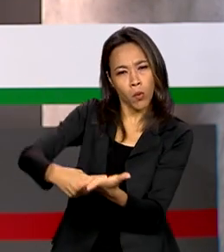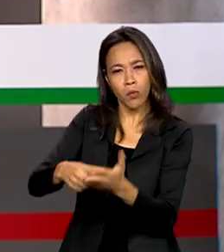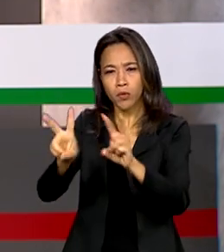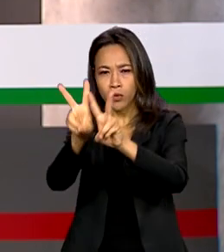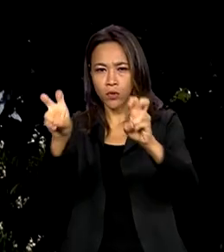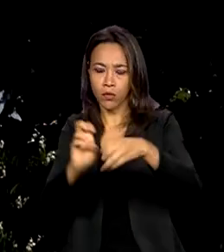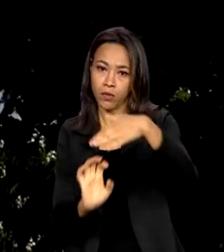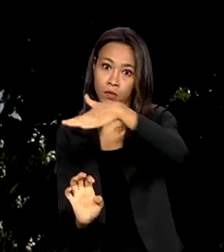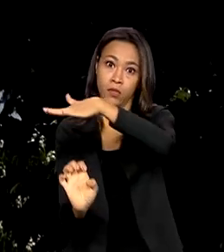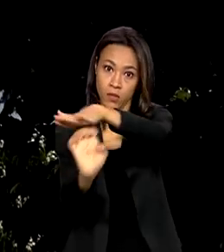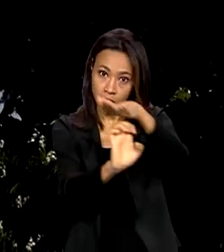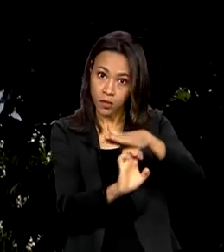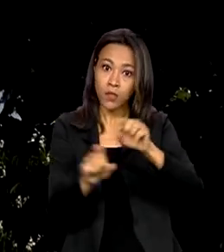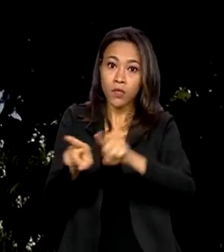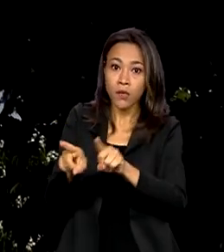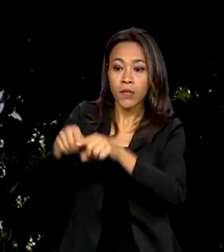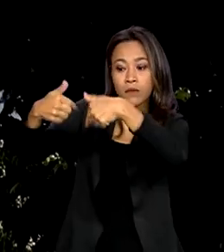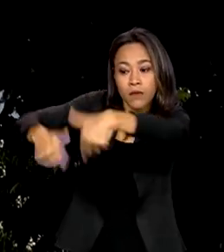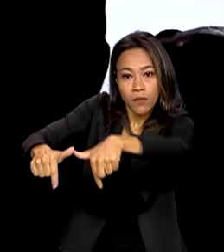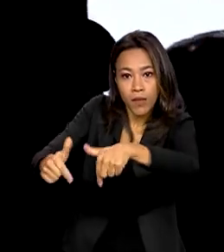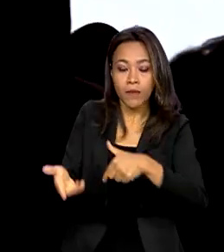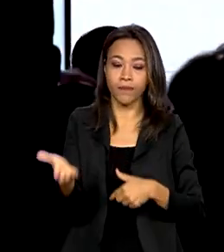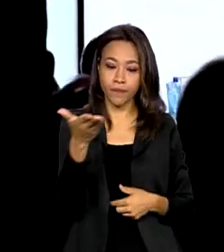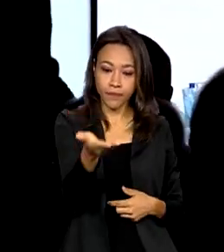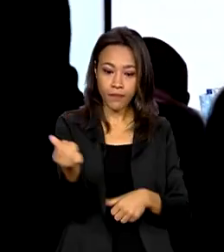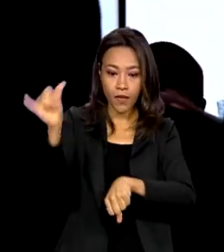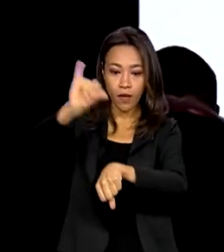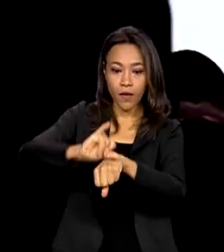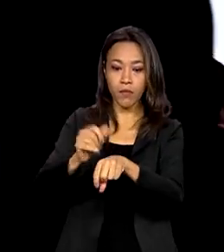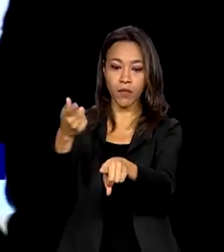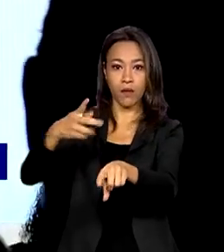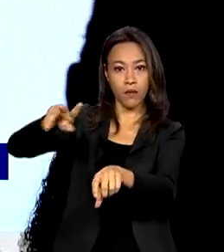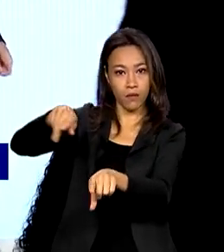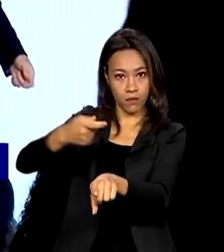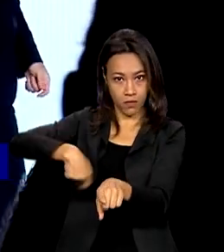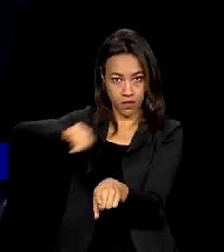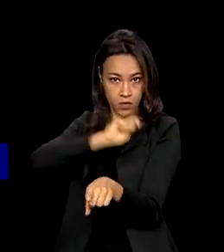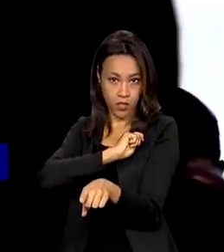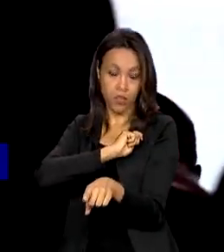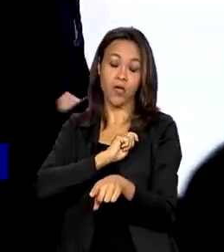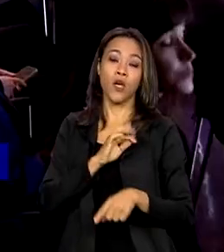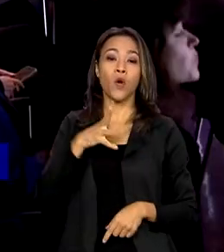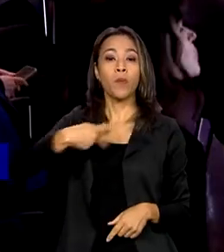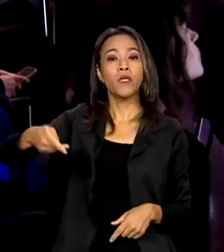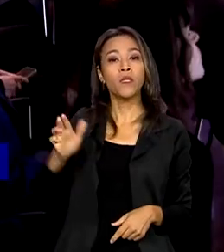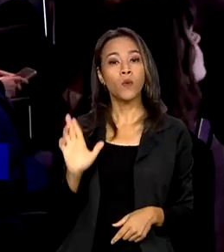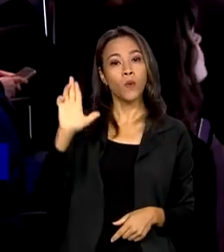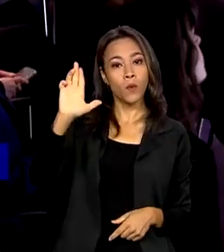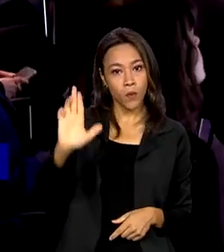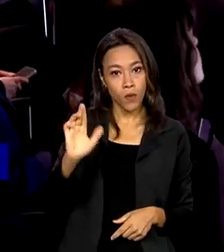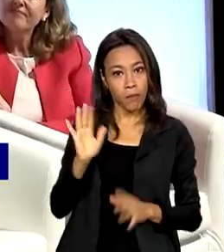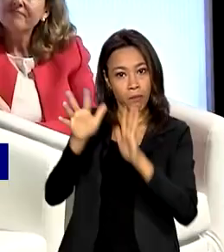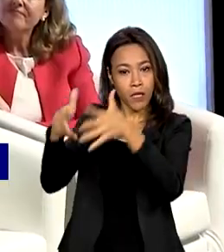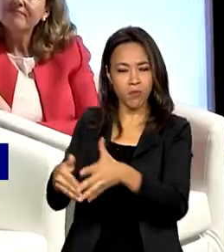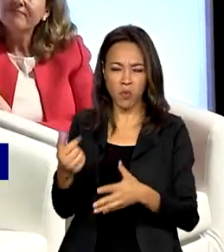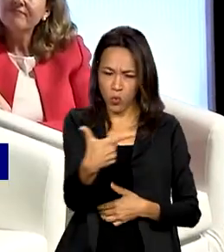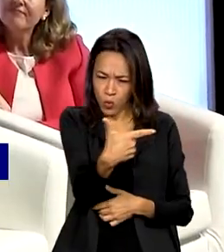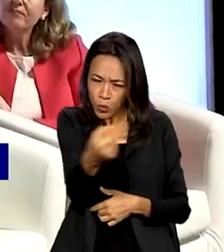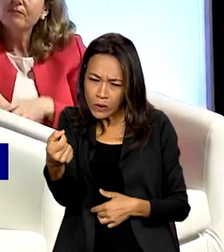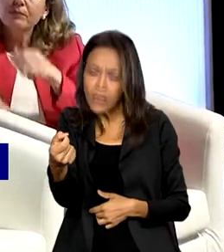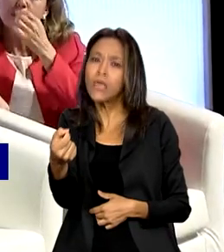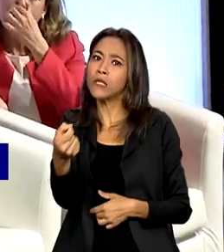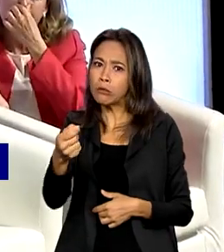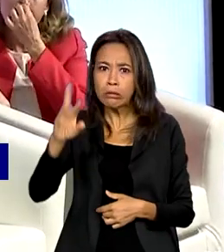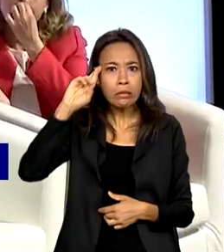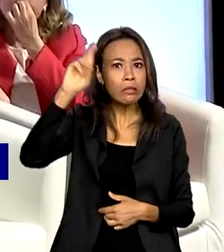trabalhista. Na capital espanhola, o presidente Lula participou de um evento com cerca de 200 empresários e lembrou